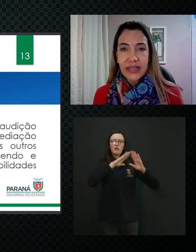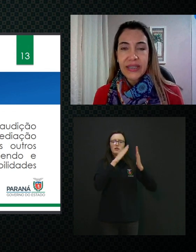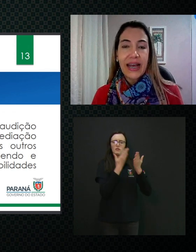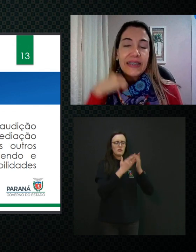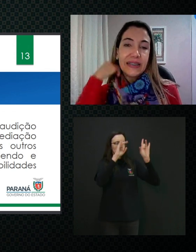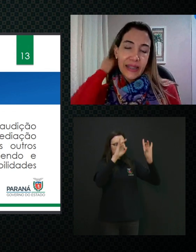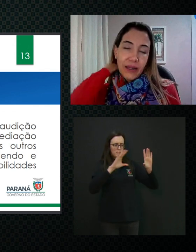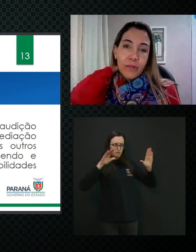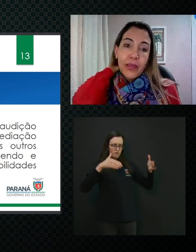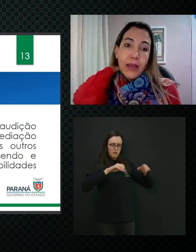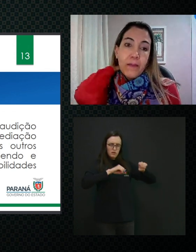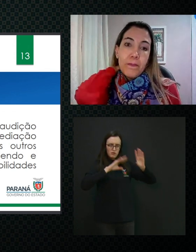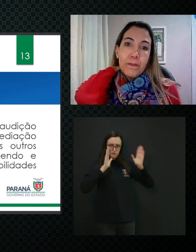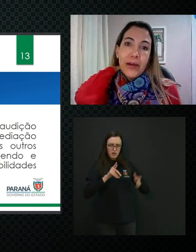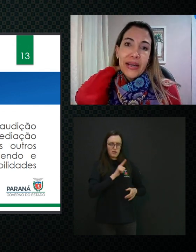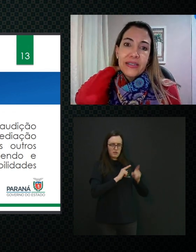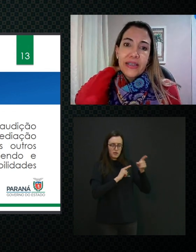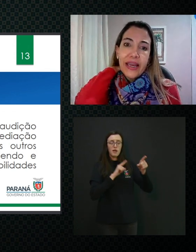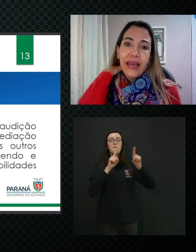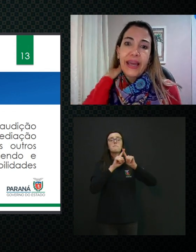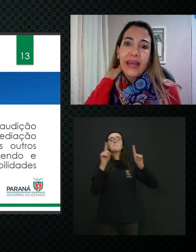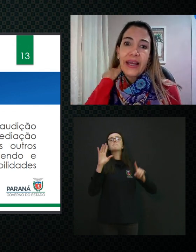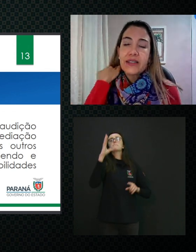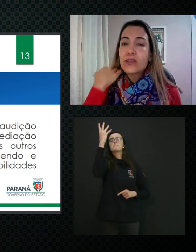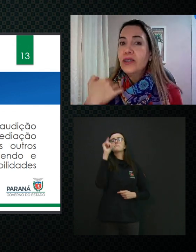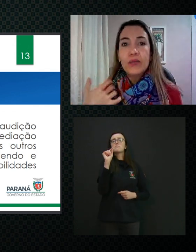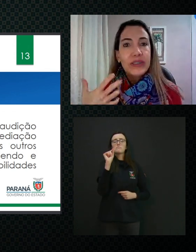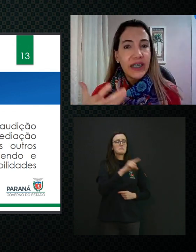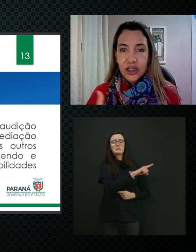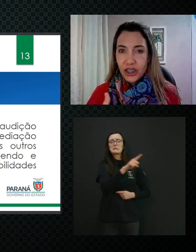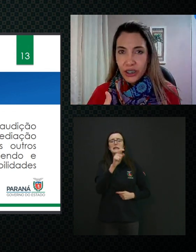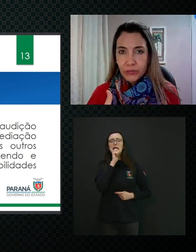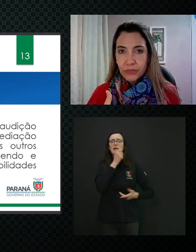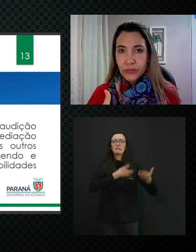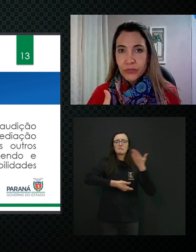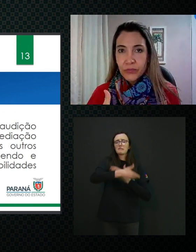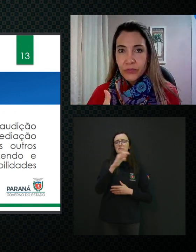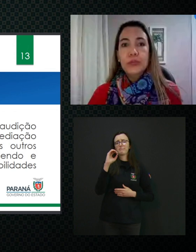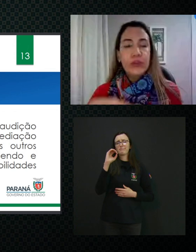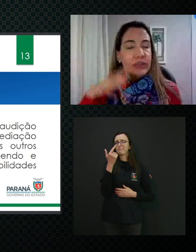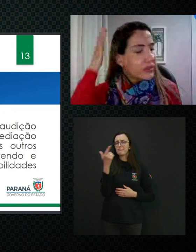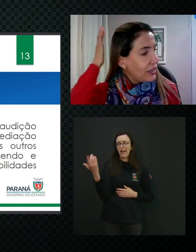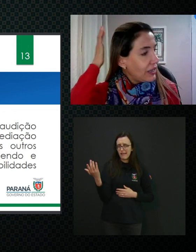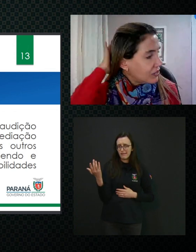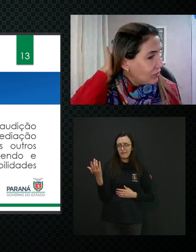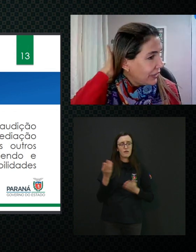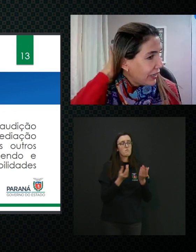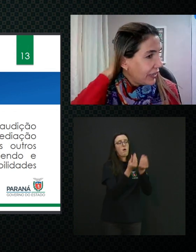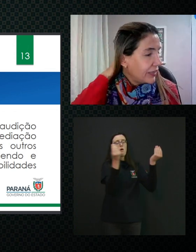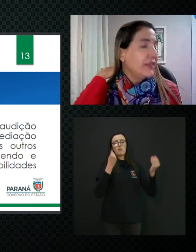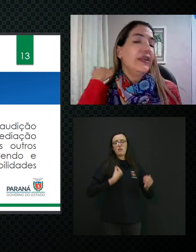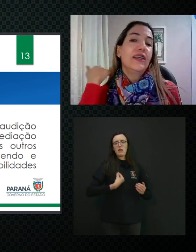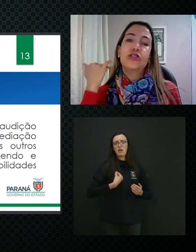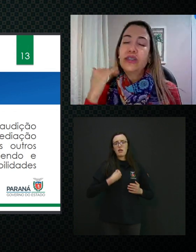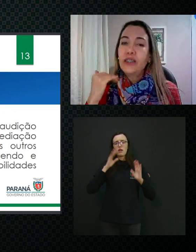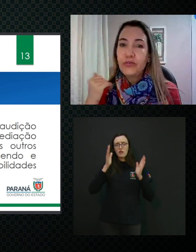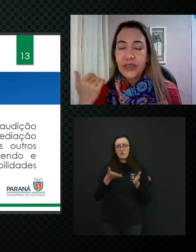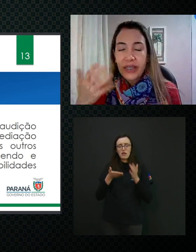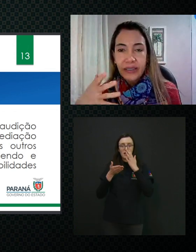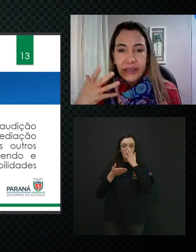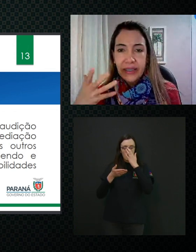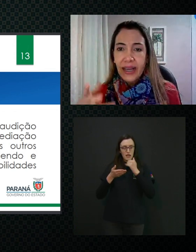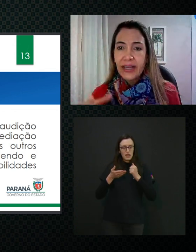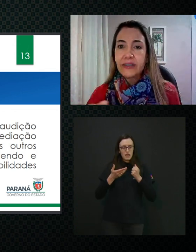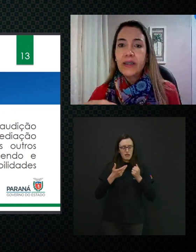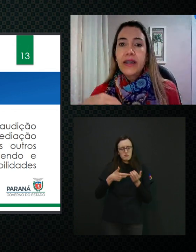especializadas, né, mas elas não interagiam. Muitas delas estavam até carequinhas de tanto